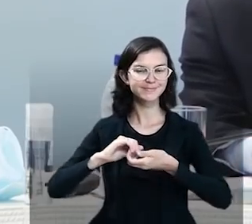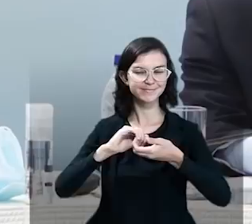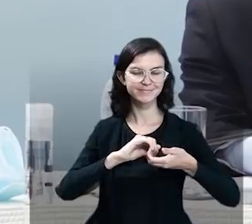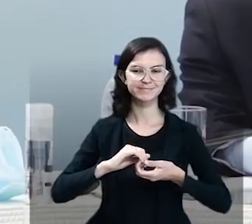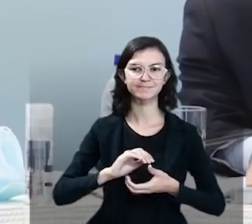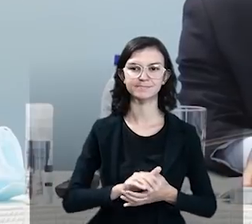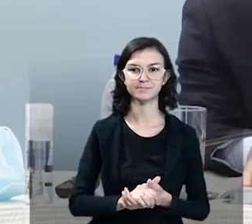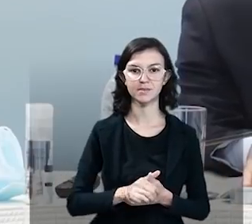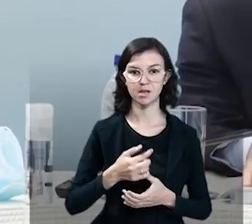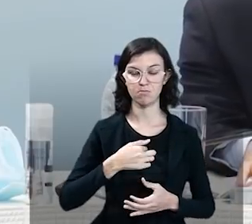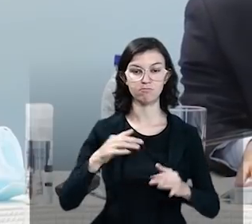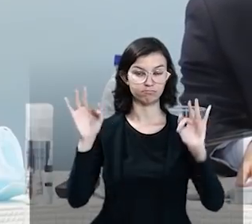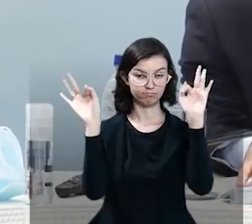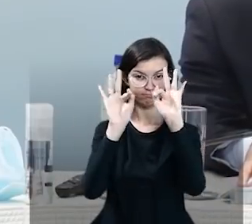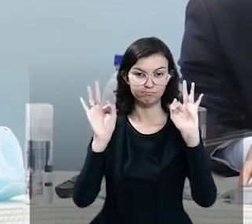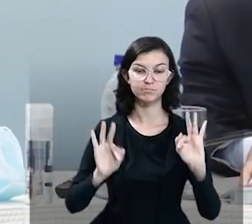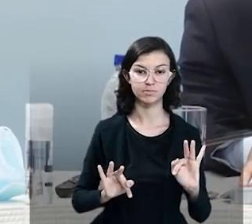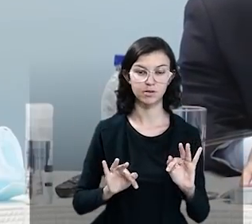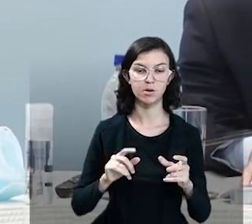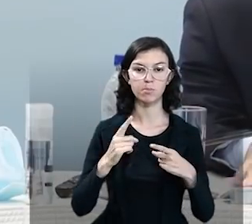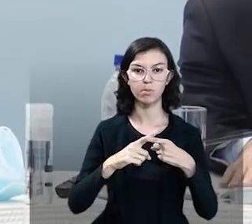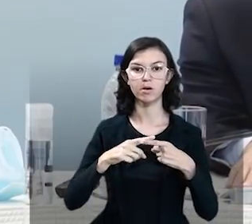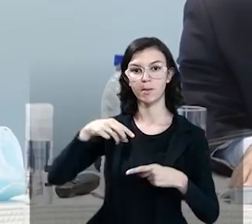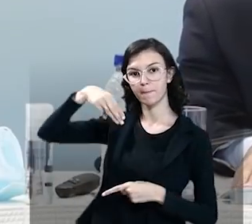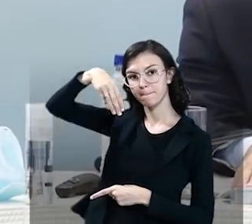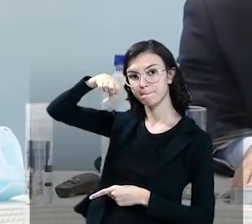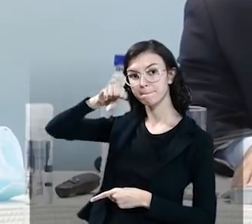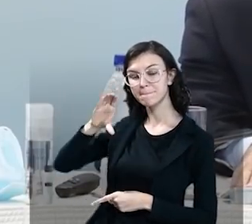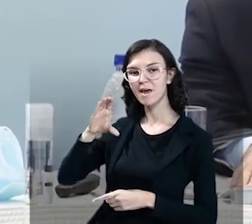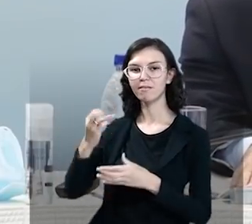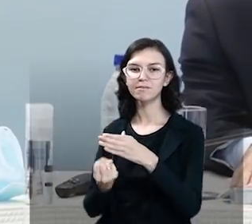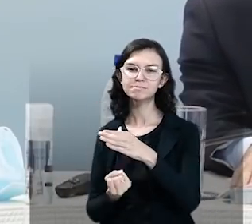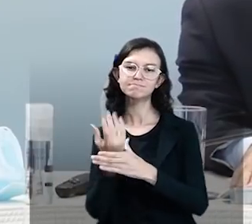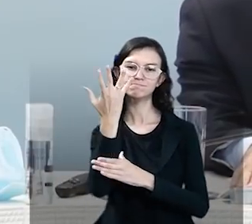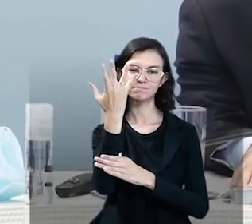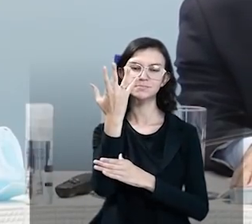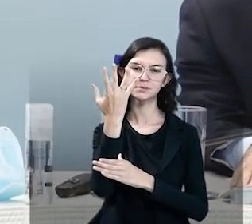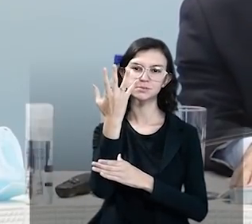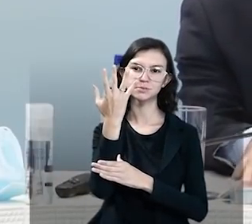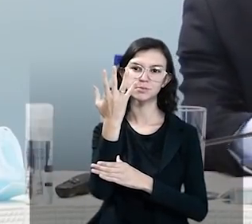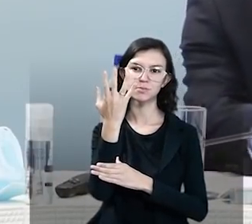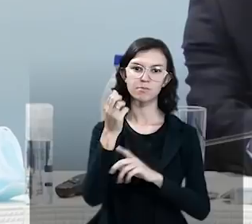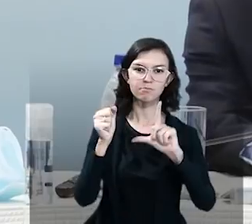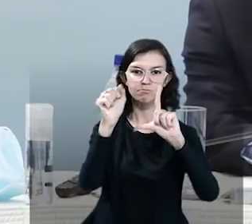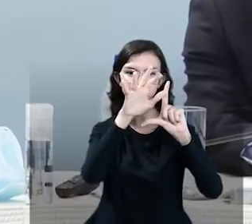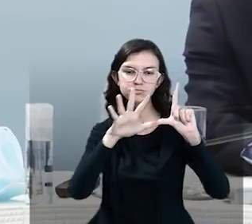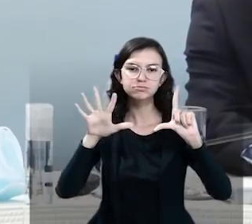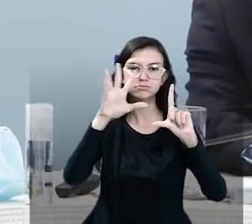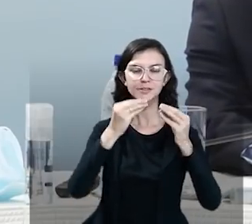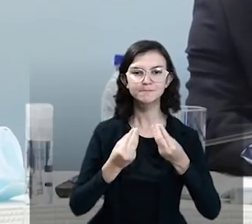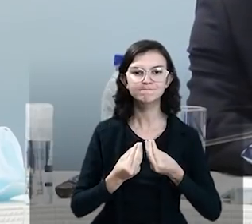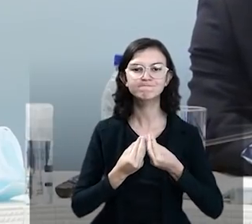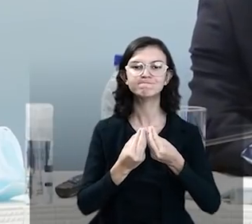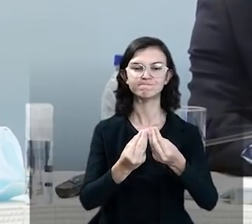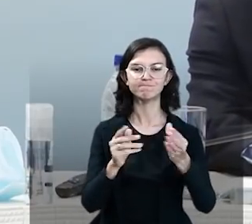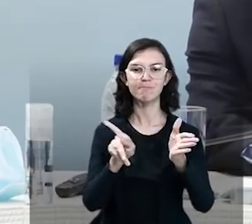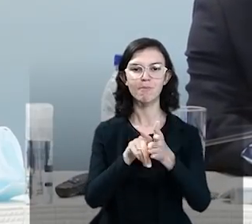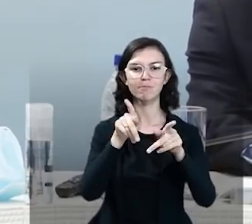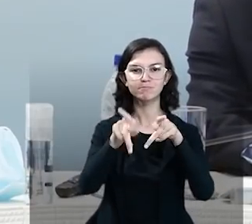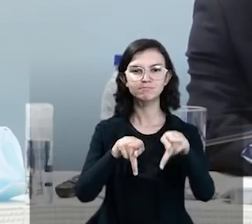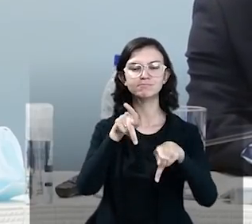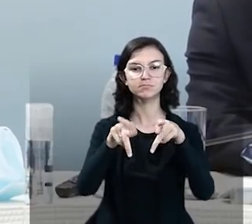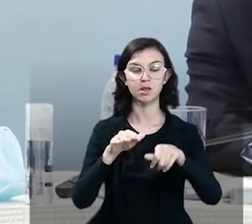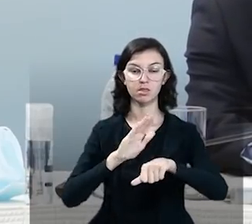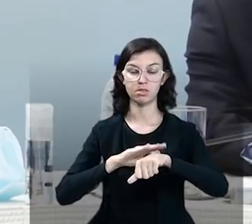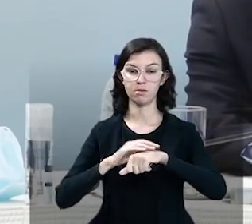satisfação para o Ministério da Educação lançar mais esta entrega, neste momento de